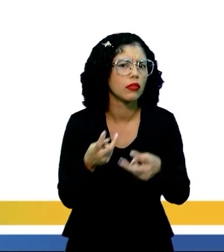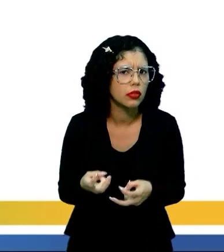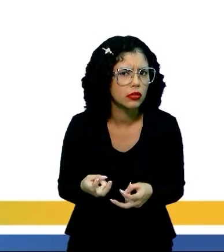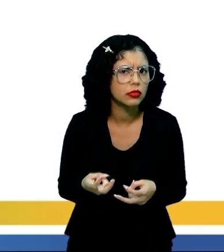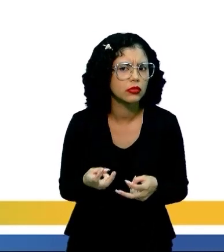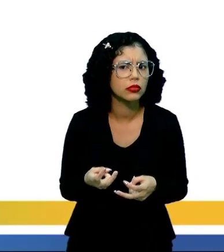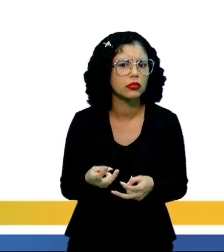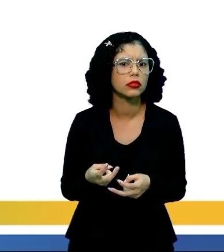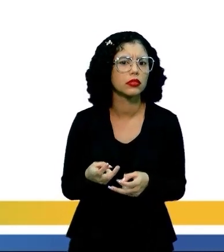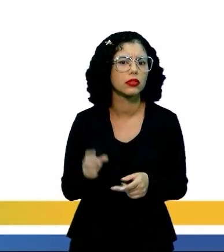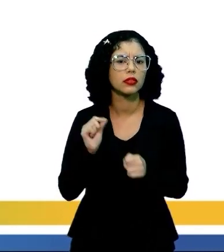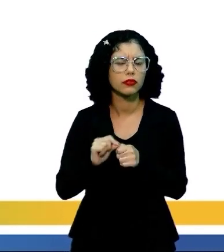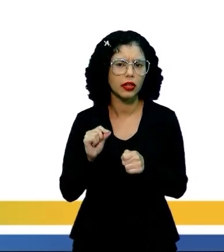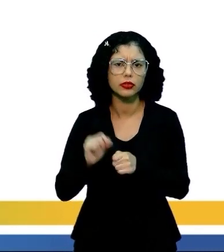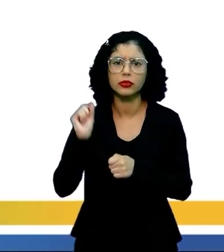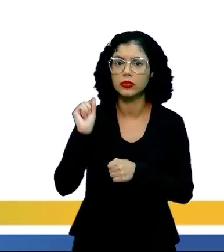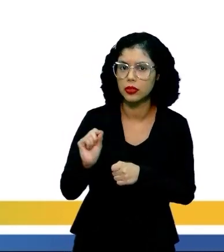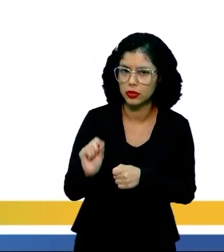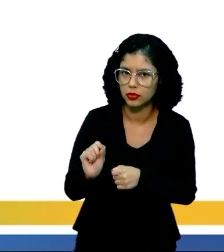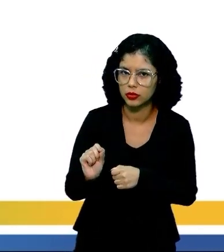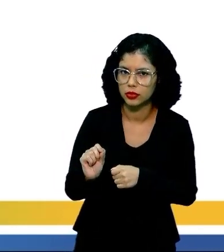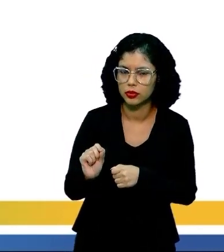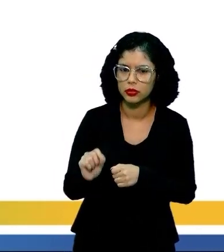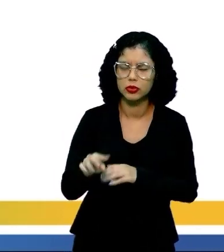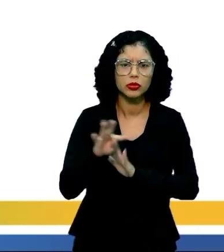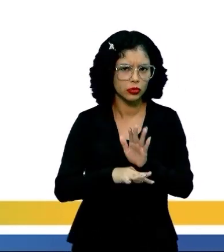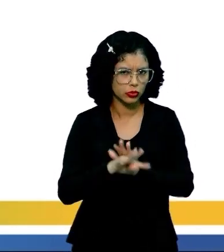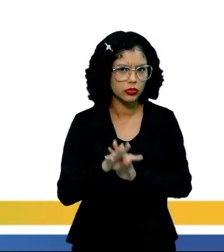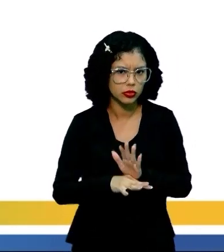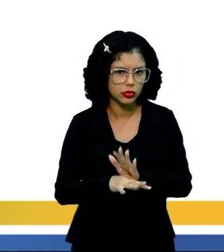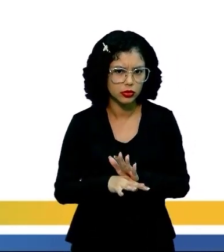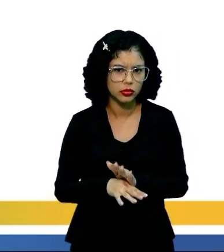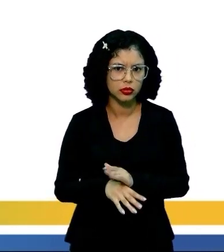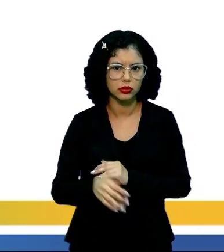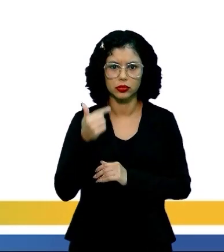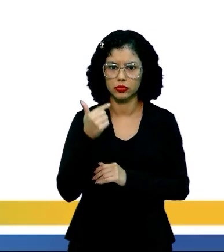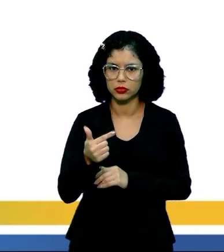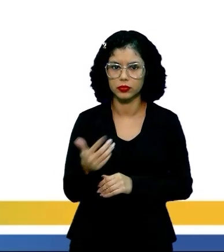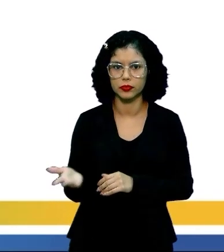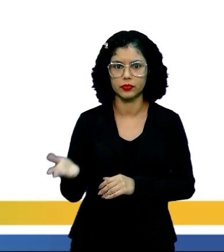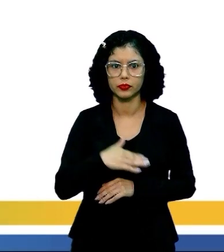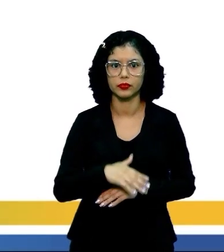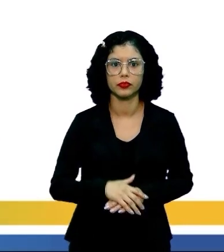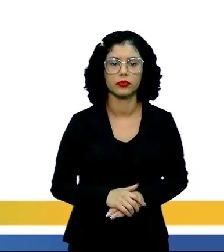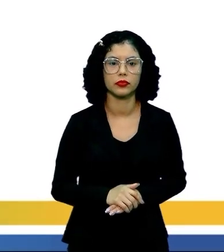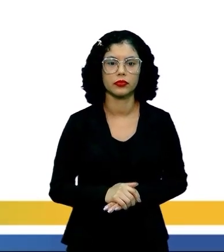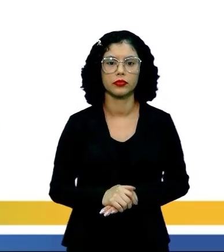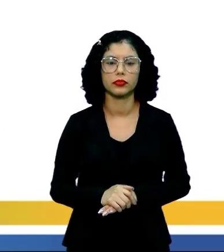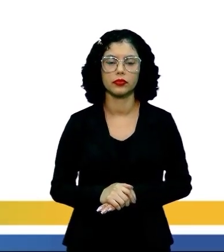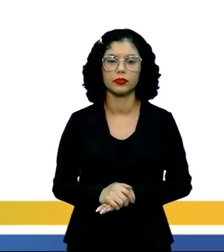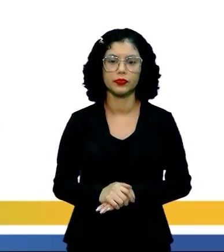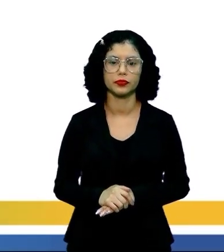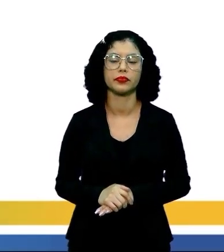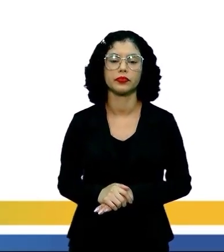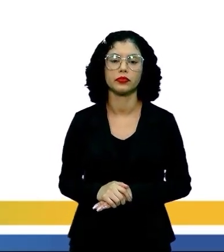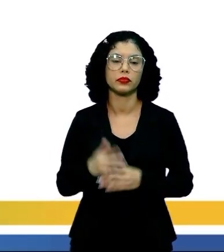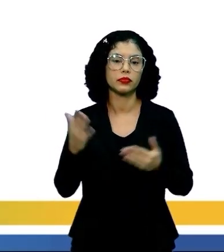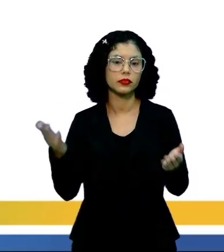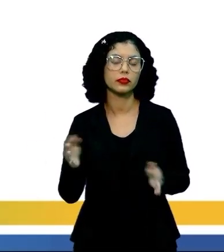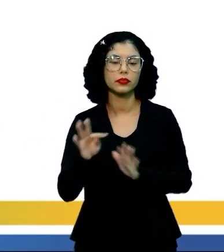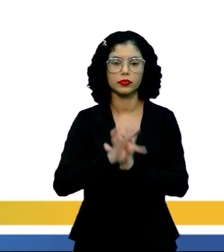Policarpo Quaresma faz aí no texto 2? Vamos lá. Lendo o texto 1 aí,